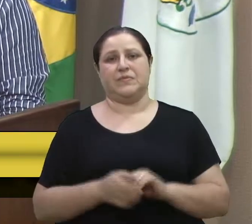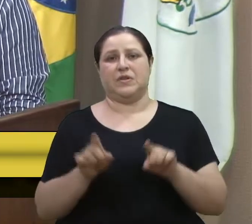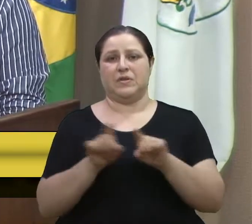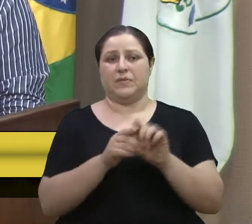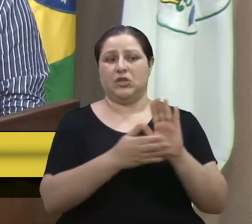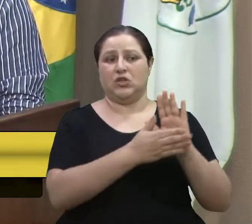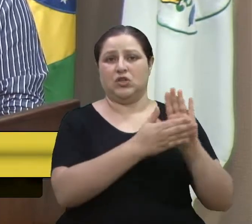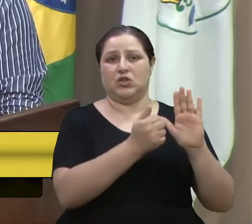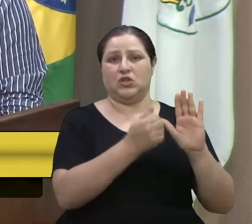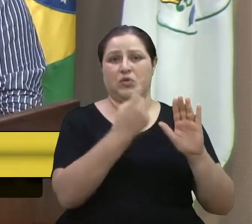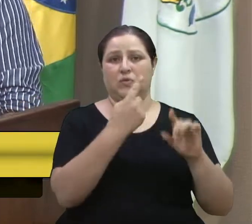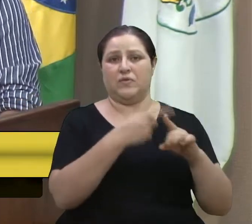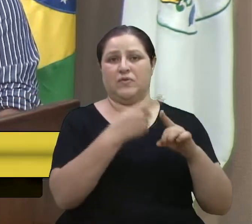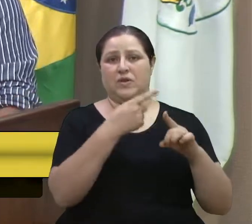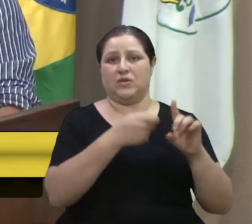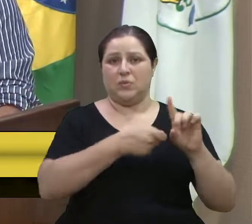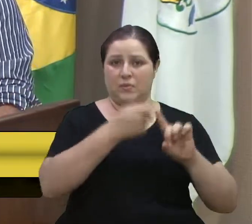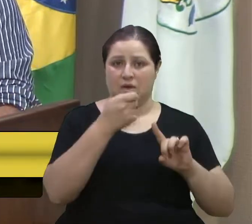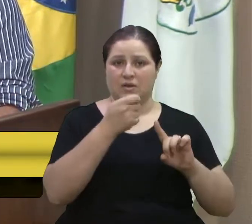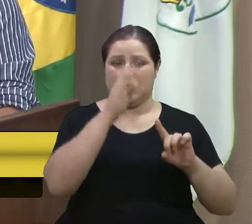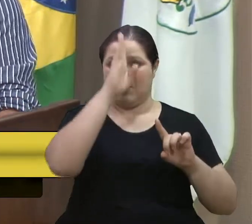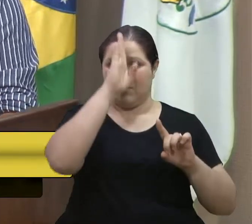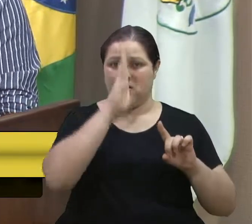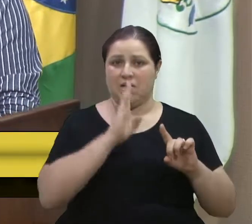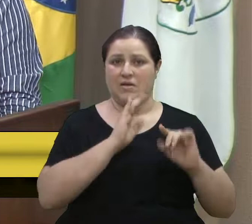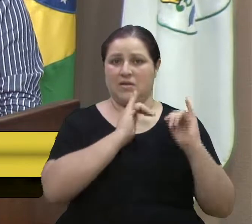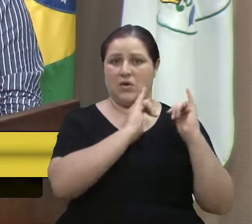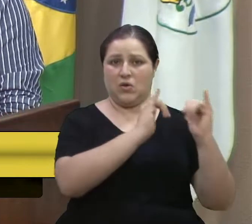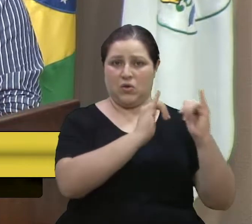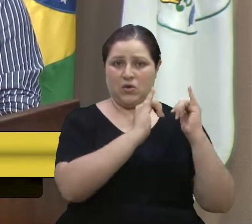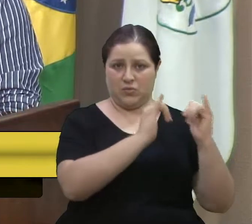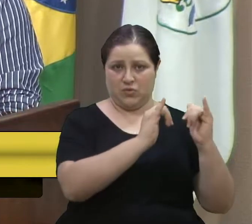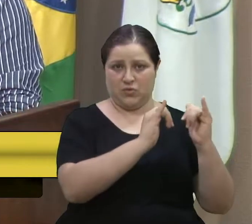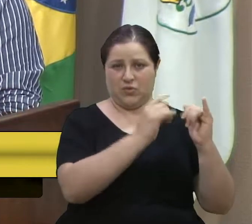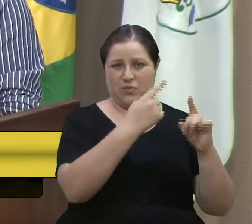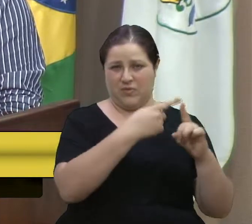passagem por mês gratuita. Foi nessa casa, nós aprovamos.